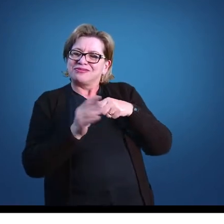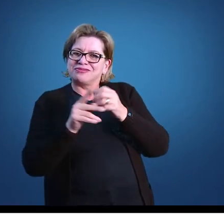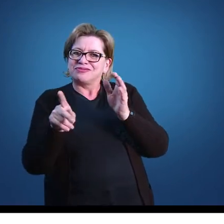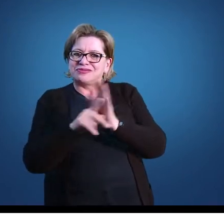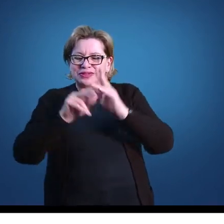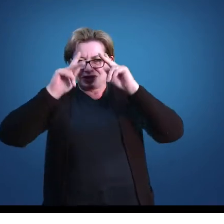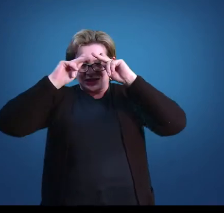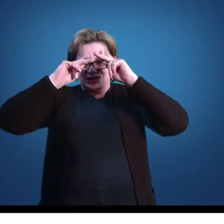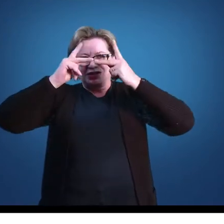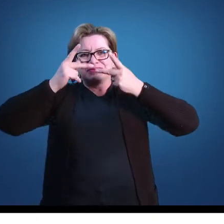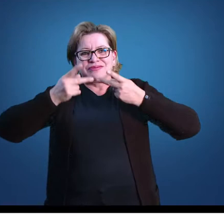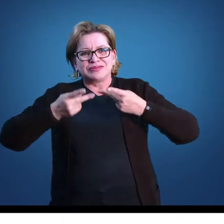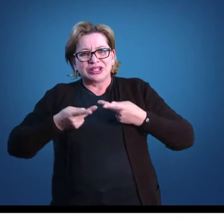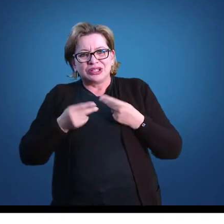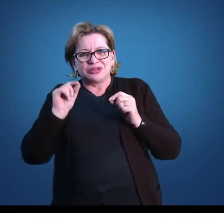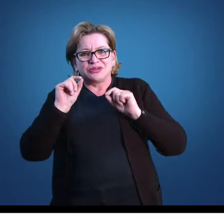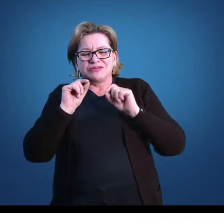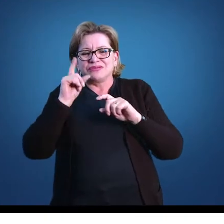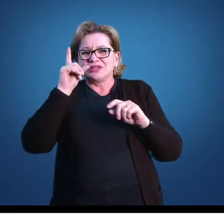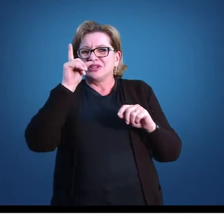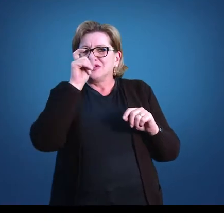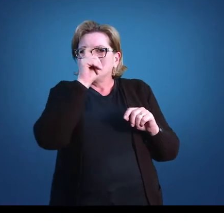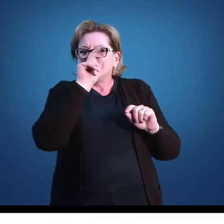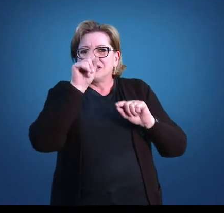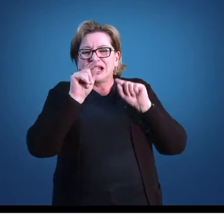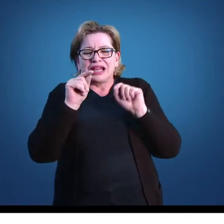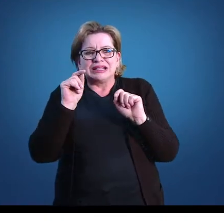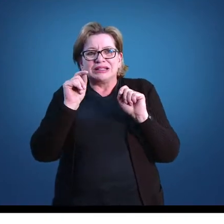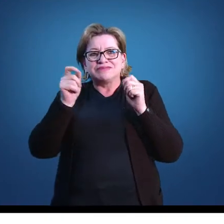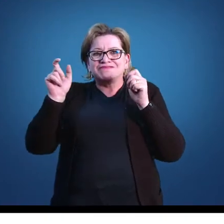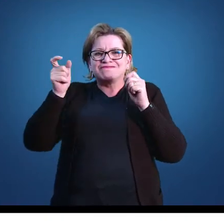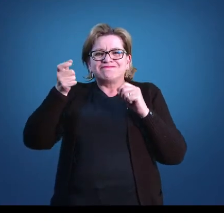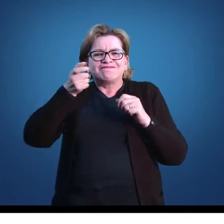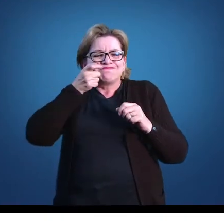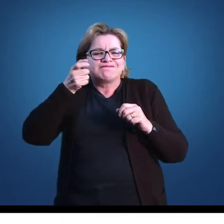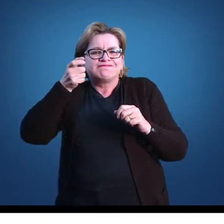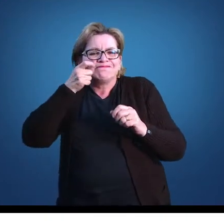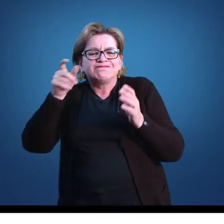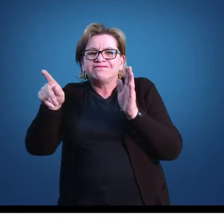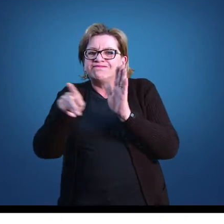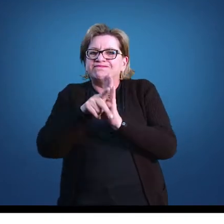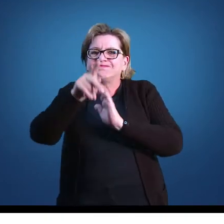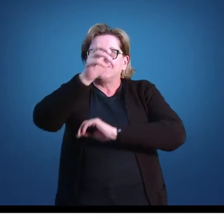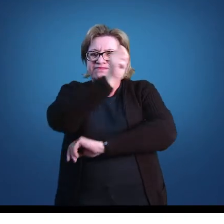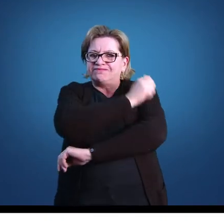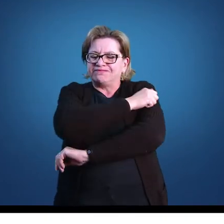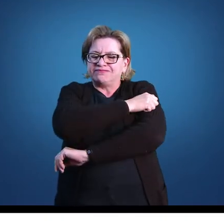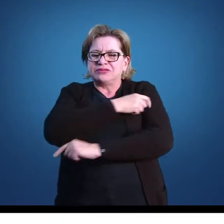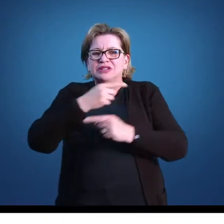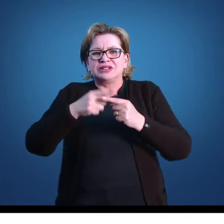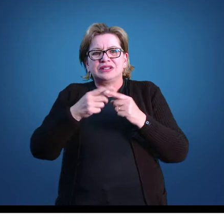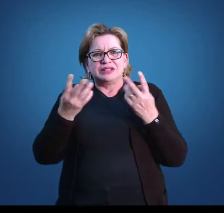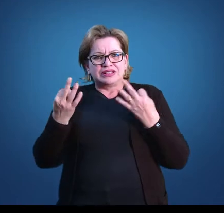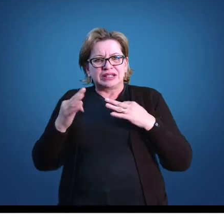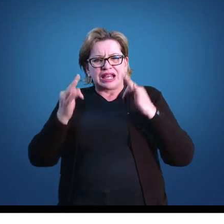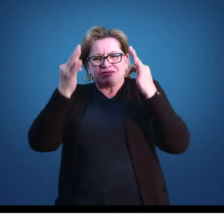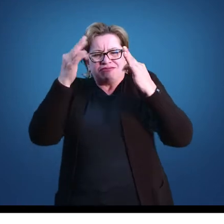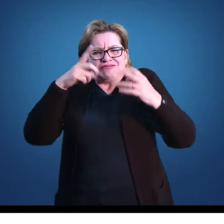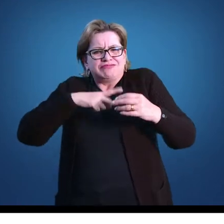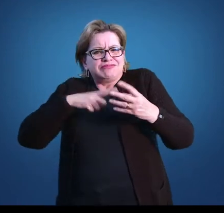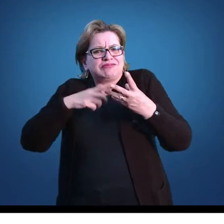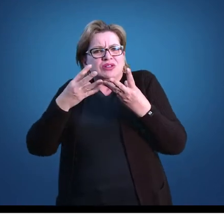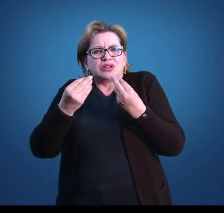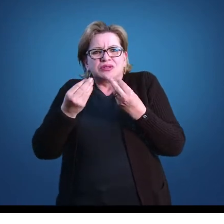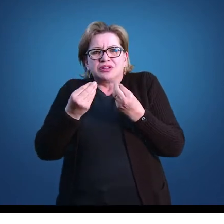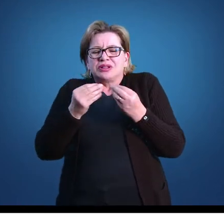o grande desafio hoje é conseguir chamar a atenção. Com toda essa tecnologia que nos vem, os alunos hoje, cada dia,